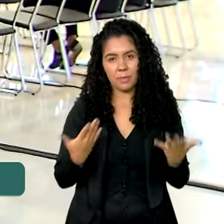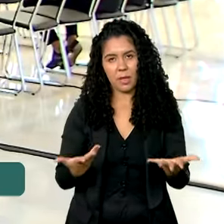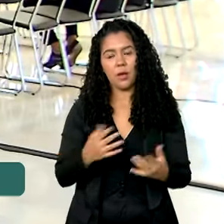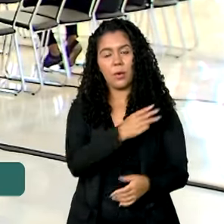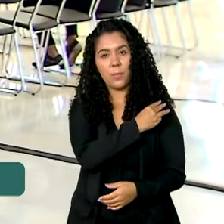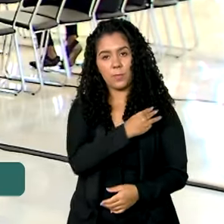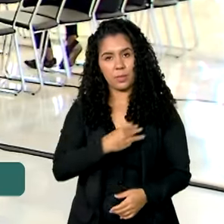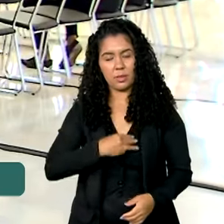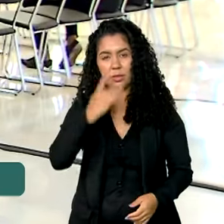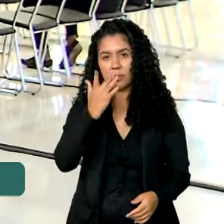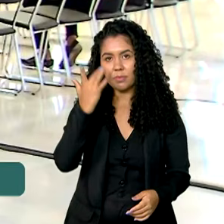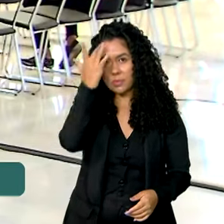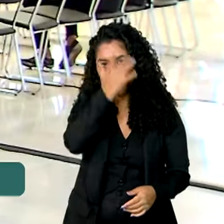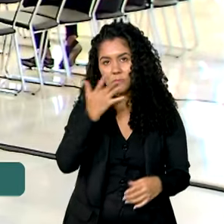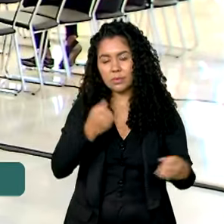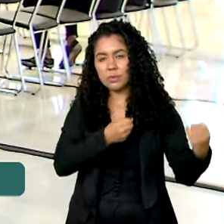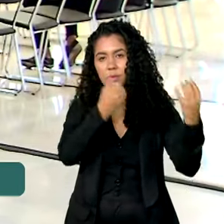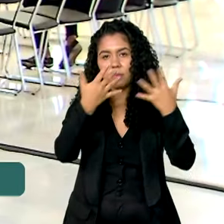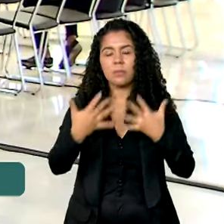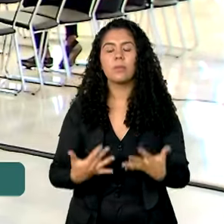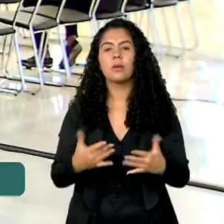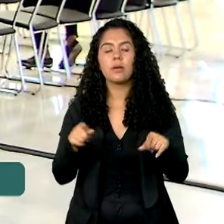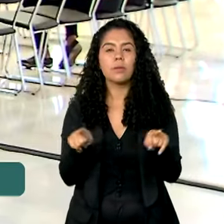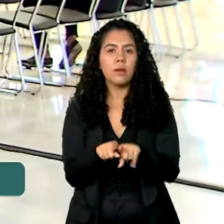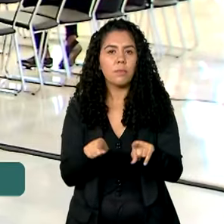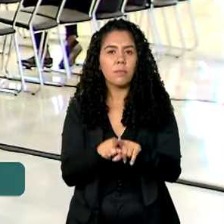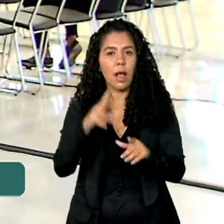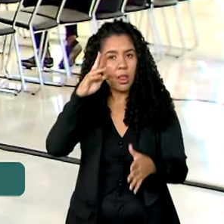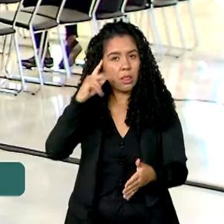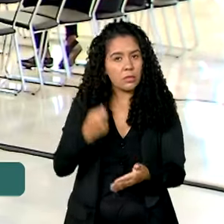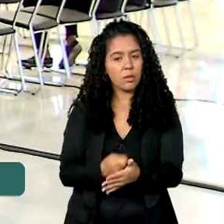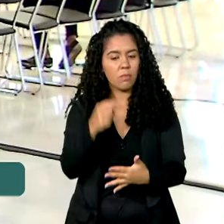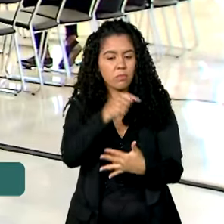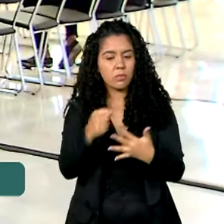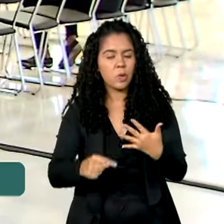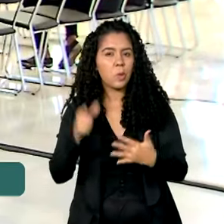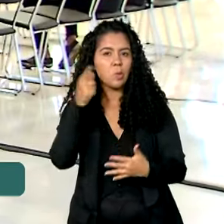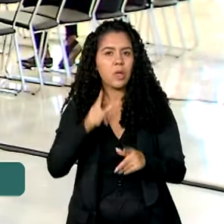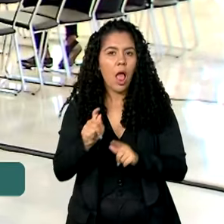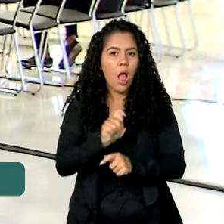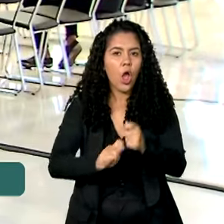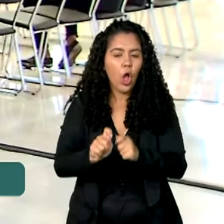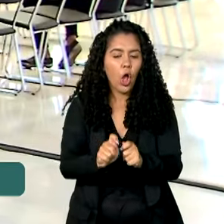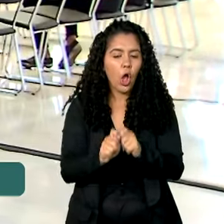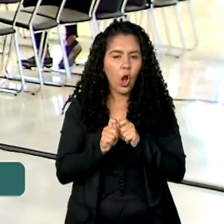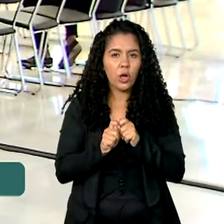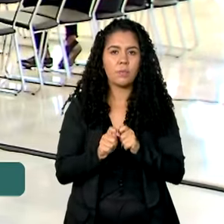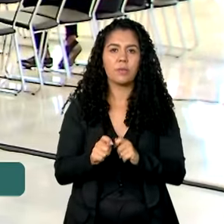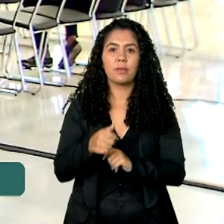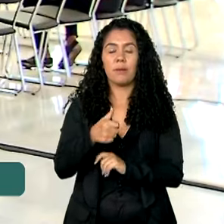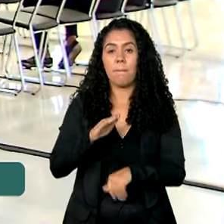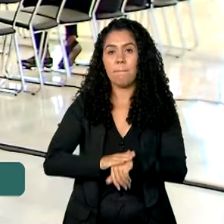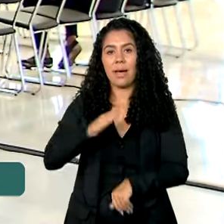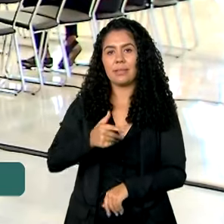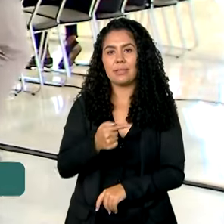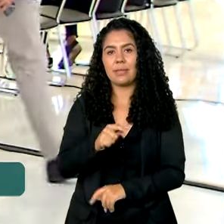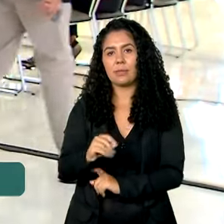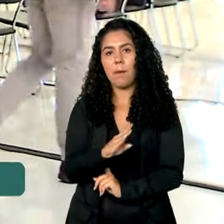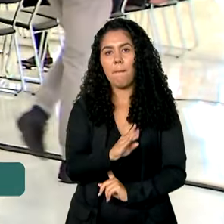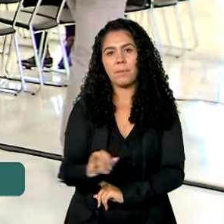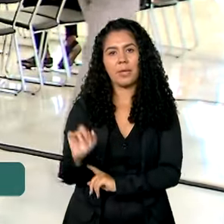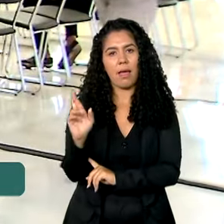ministro da Fazenda, Fernando Haddad, as medidas devem gerar uma economia de mais de R 70 bilhões